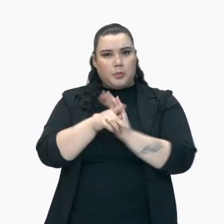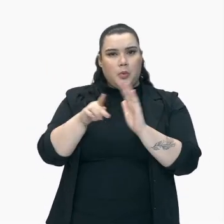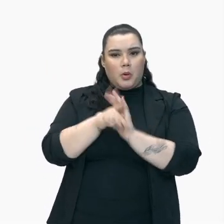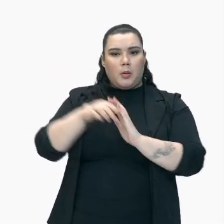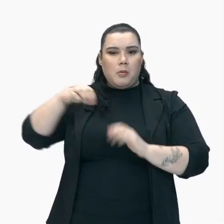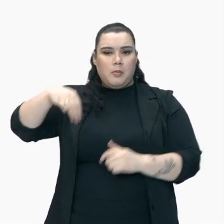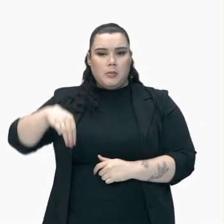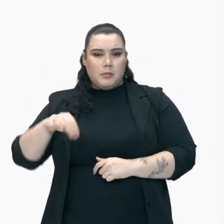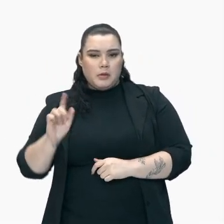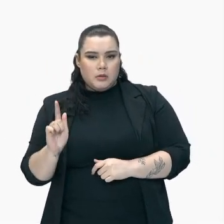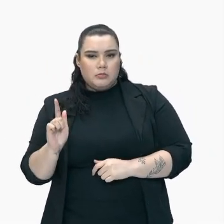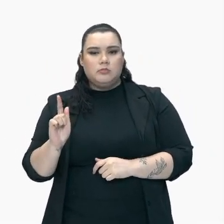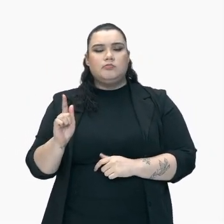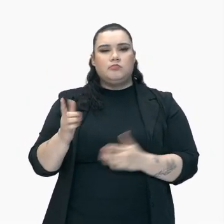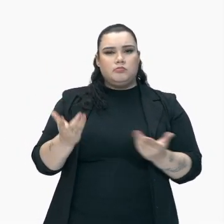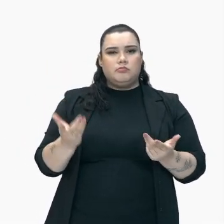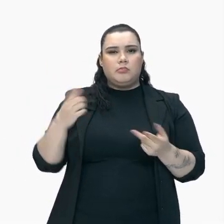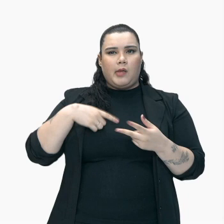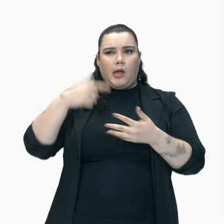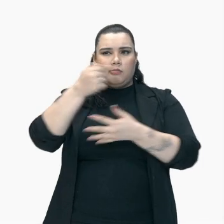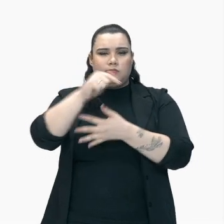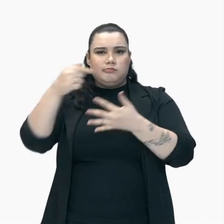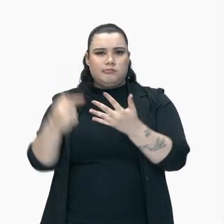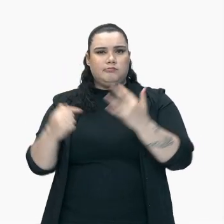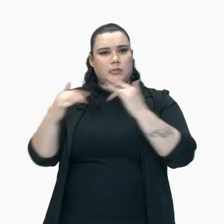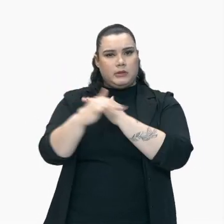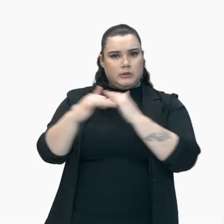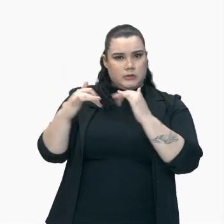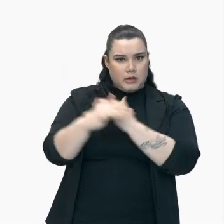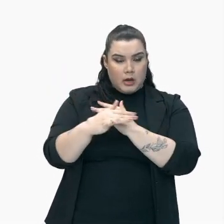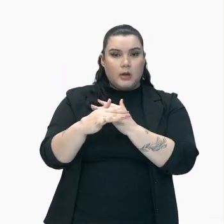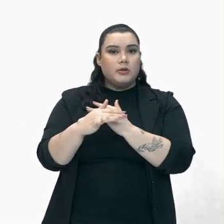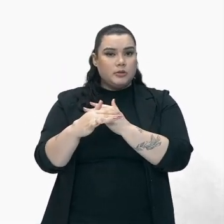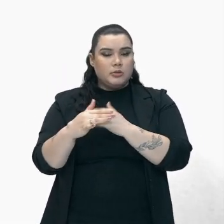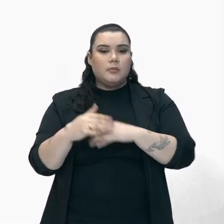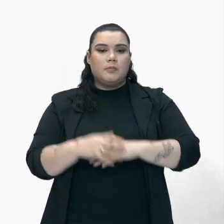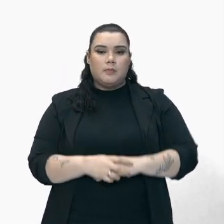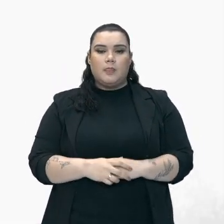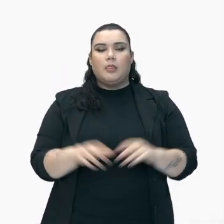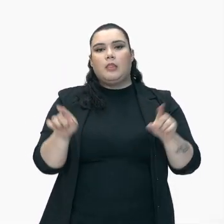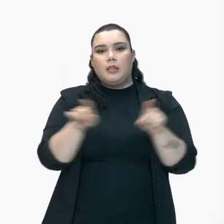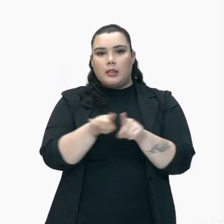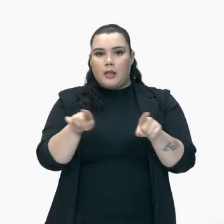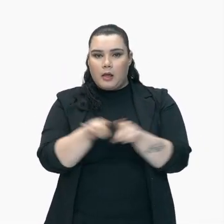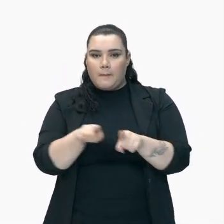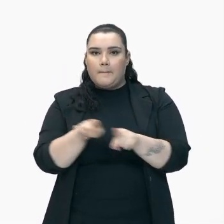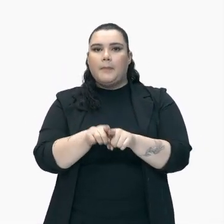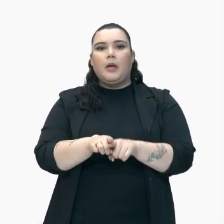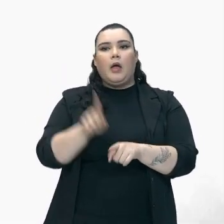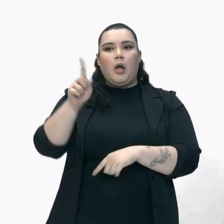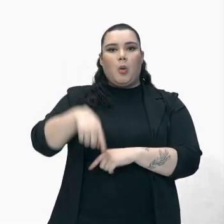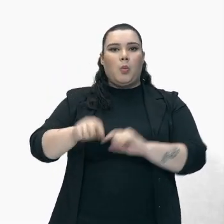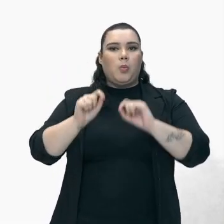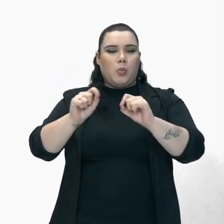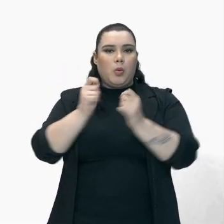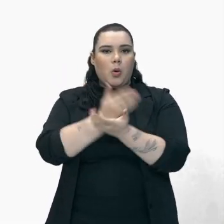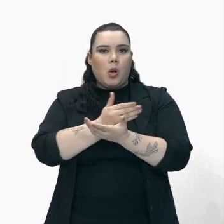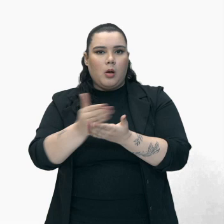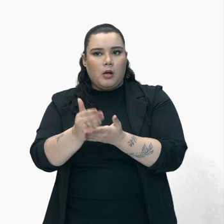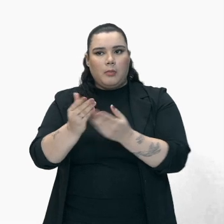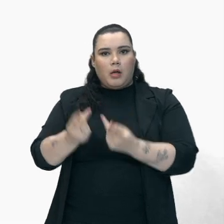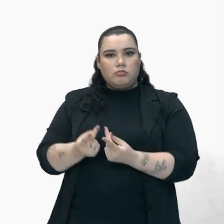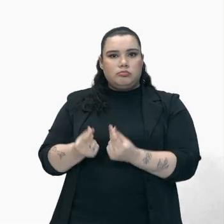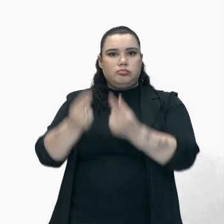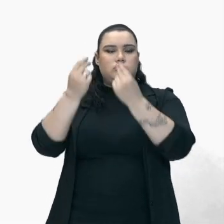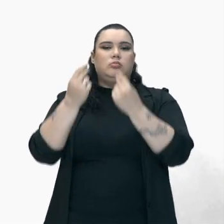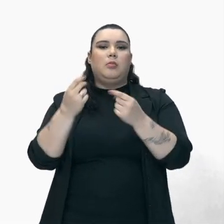Ouro Preto Sabará E própria Diamantina Também foram responsáveis Enriqueceram ali Graças a